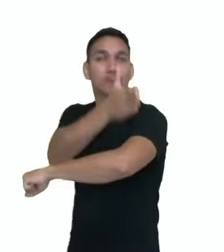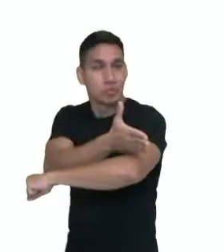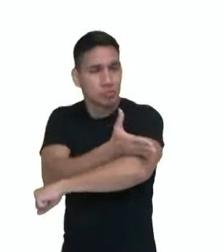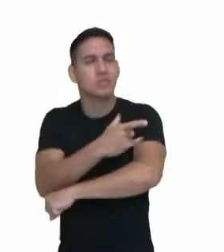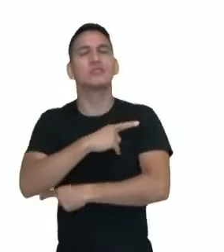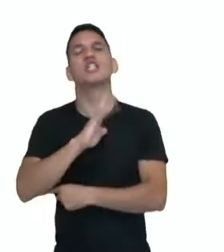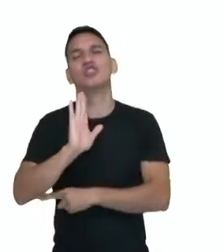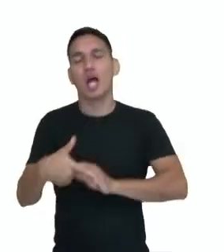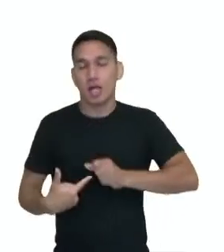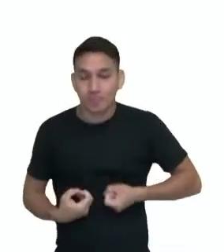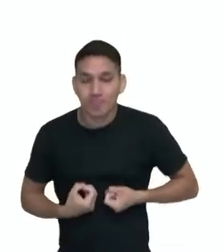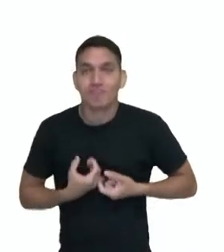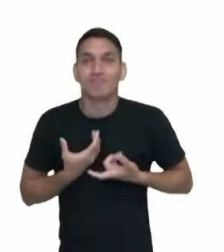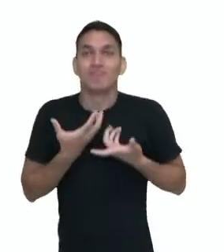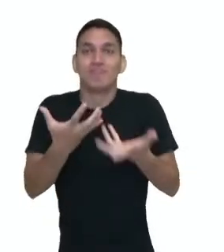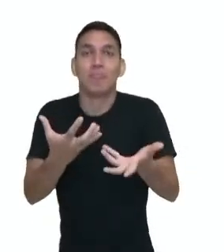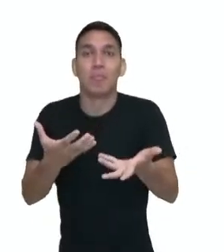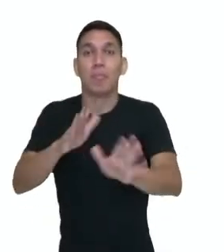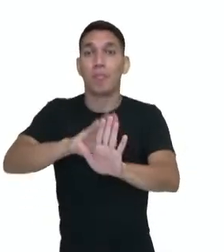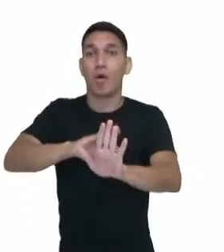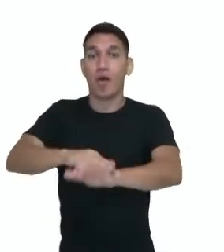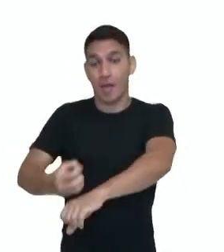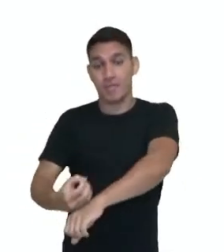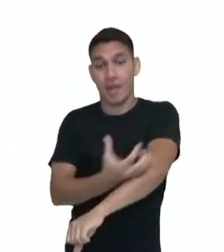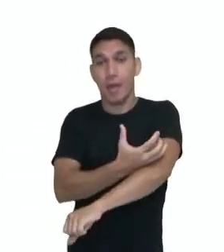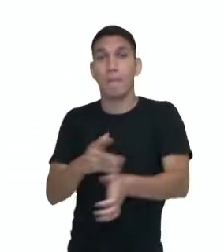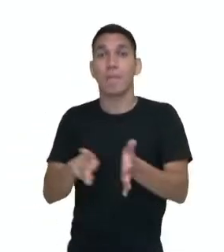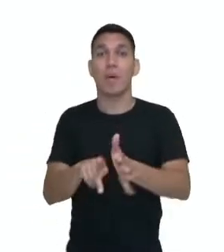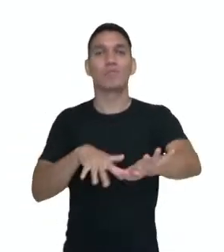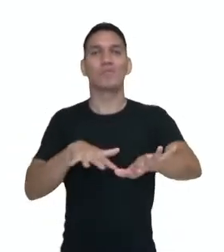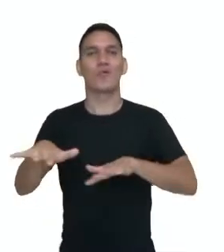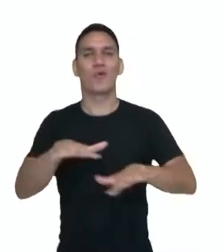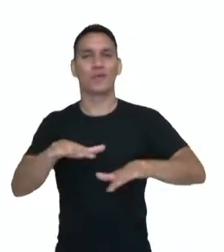ela se expressa como sentimentos por meio do movimento.